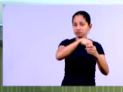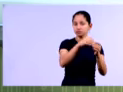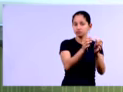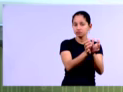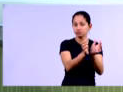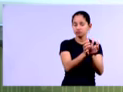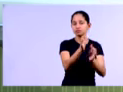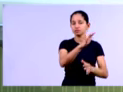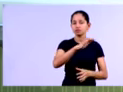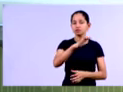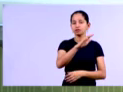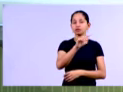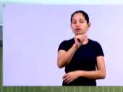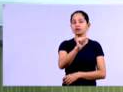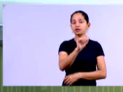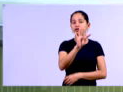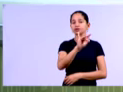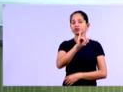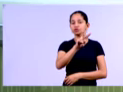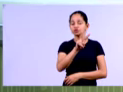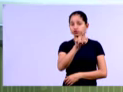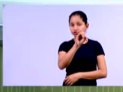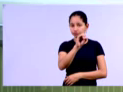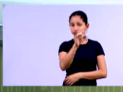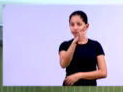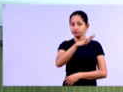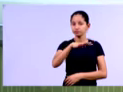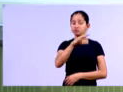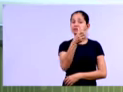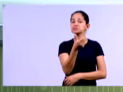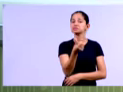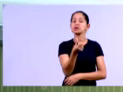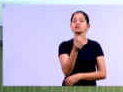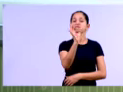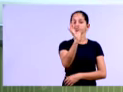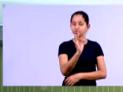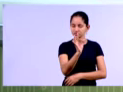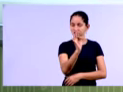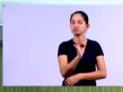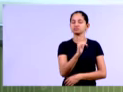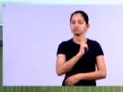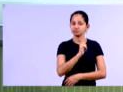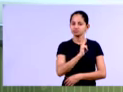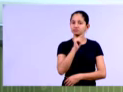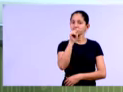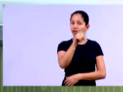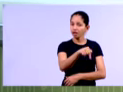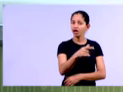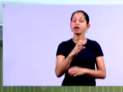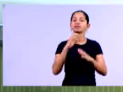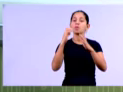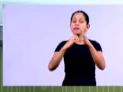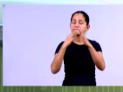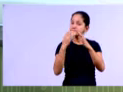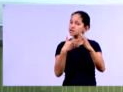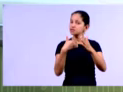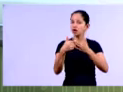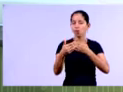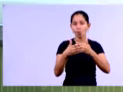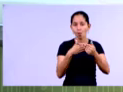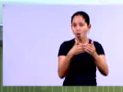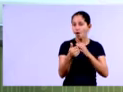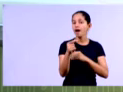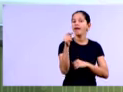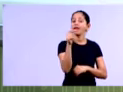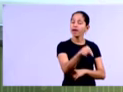pertence ao ativo, ela representa 6% nessa demonstração, exemplo aí que a gente deu da companhia miserável, S.A., ela representa